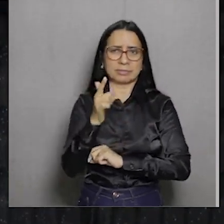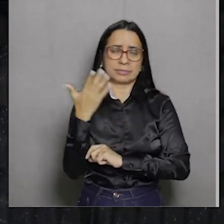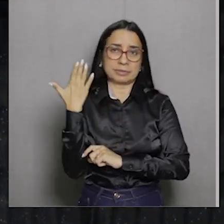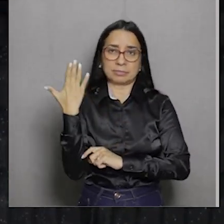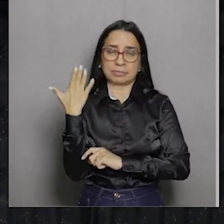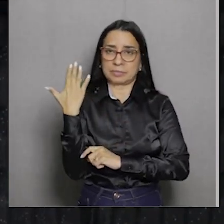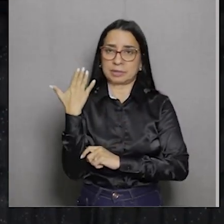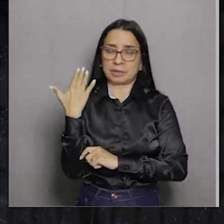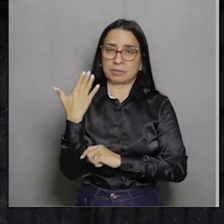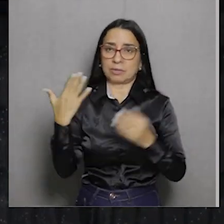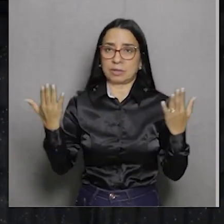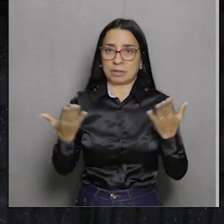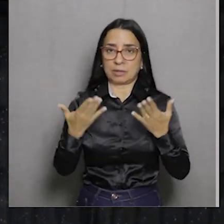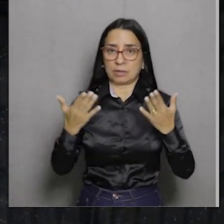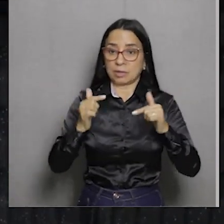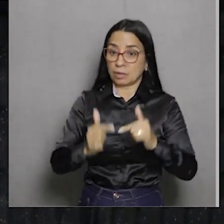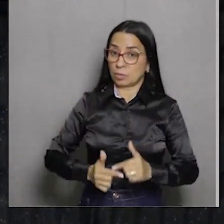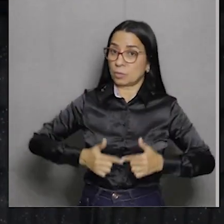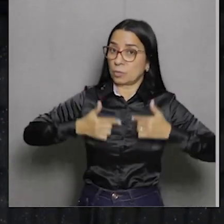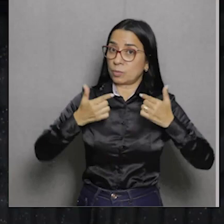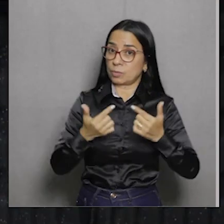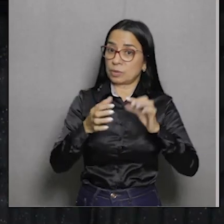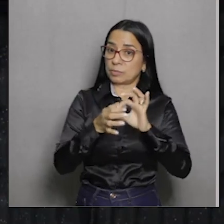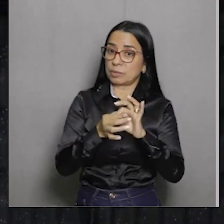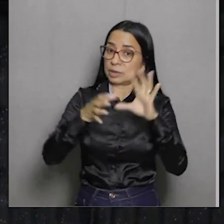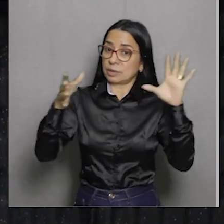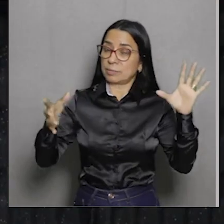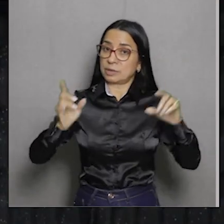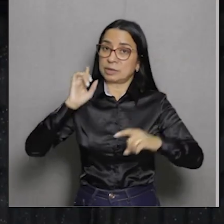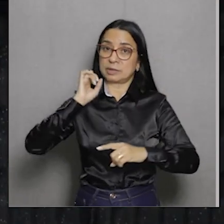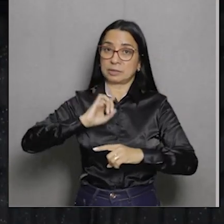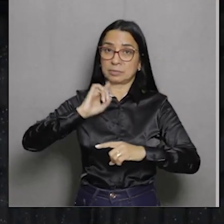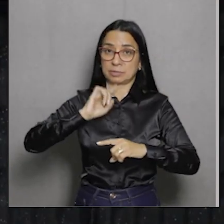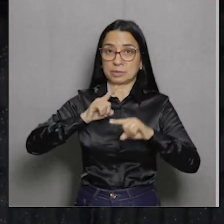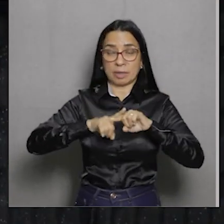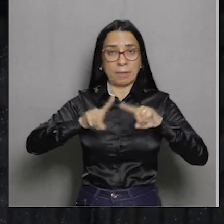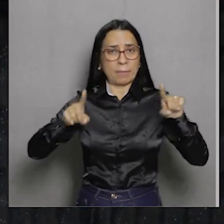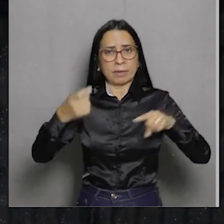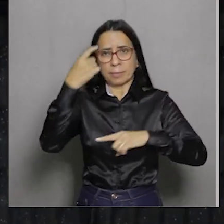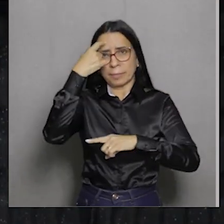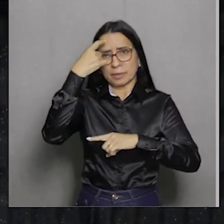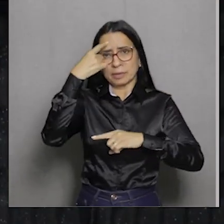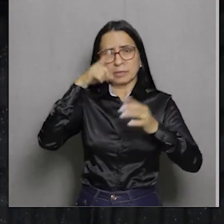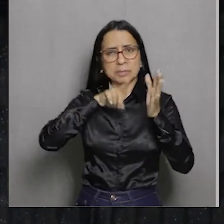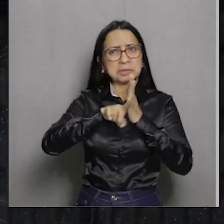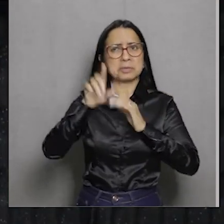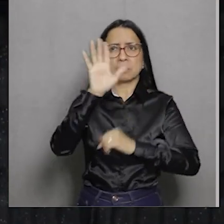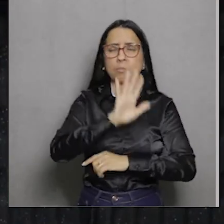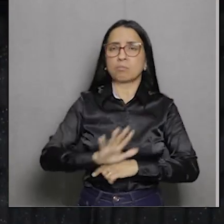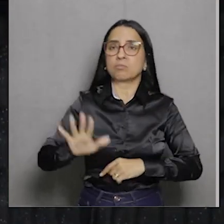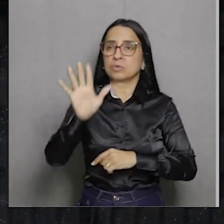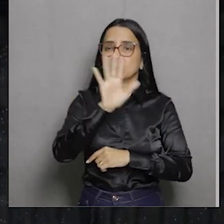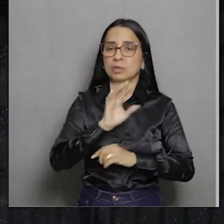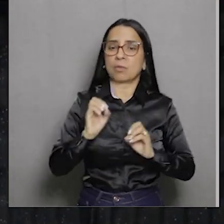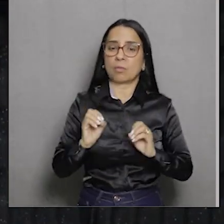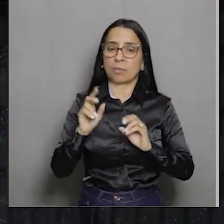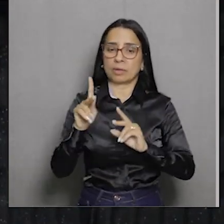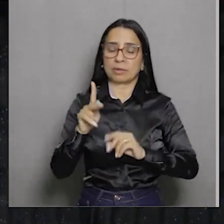Então vamos lutar pela independência de Minas. Mas é pensando aí numa questão a nível nacional. Ok?